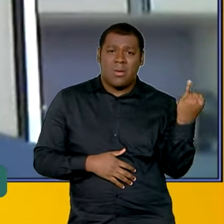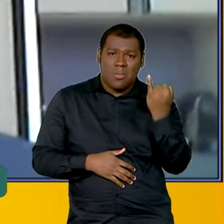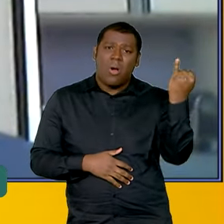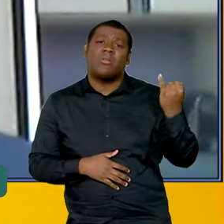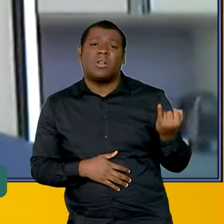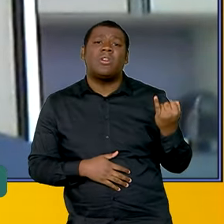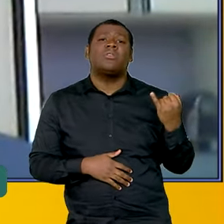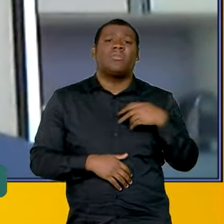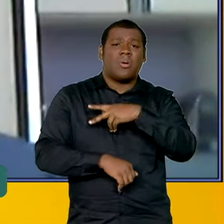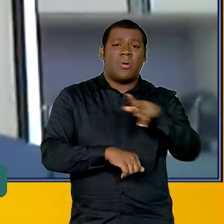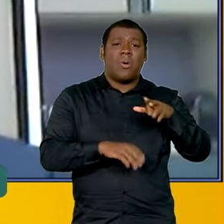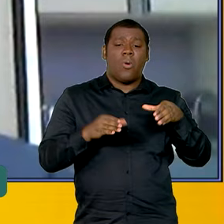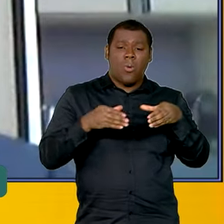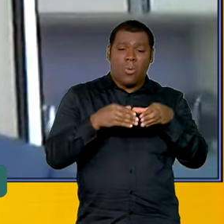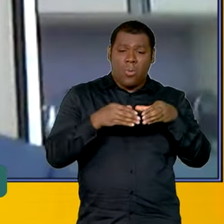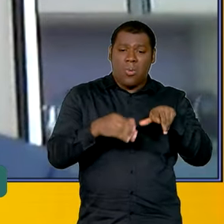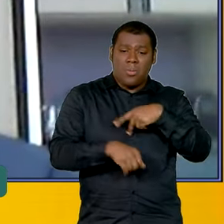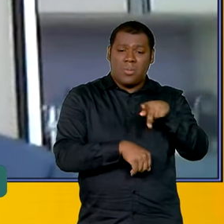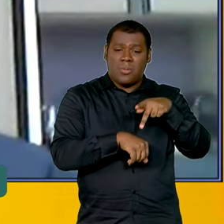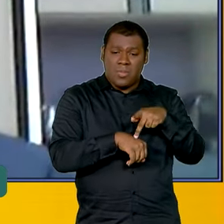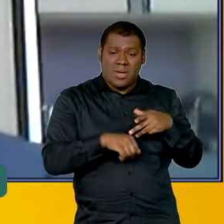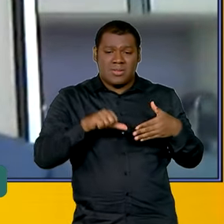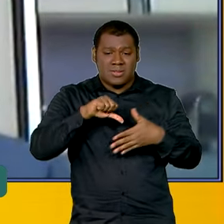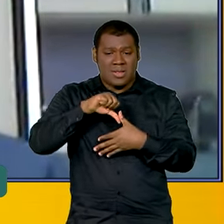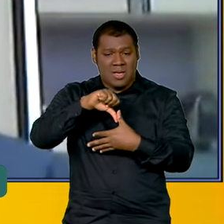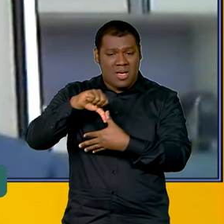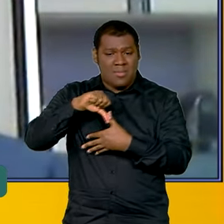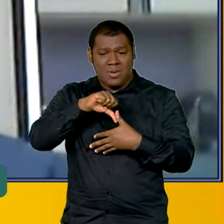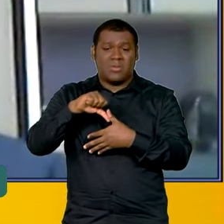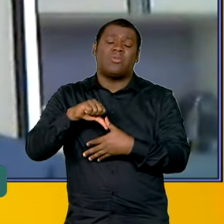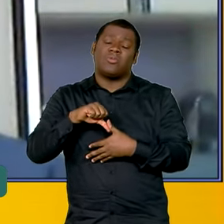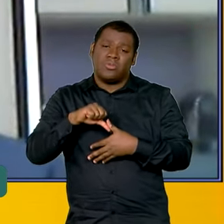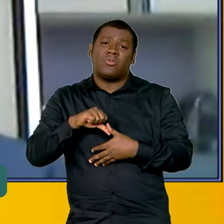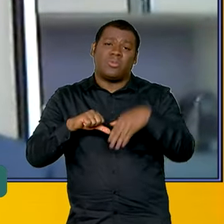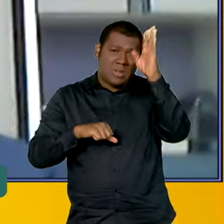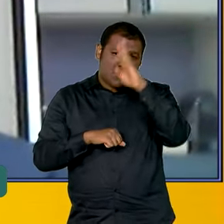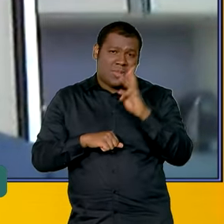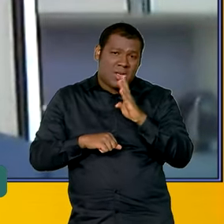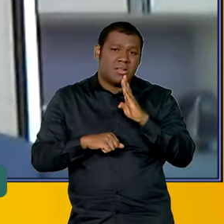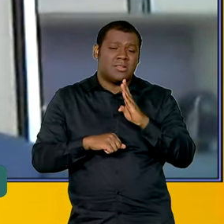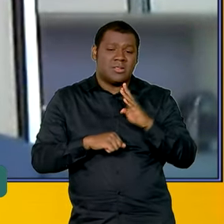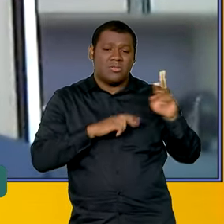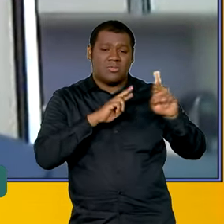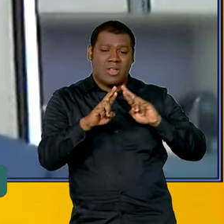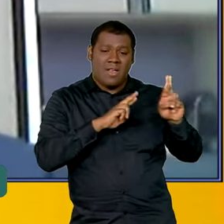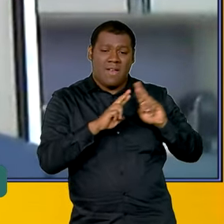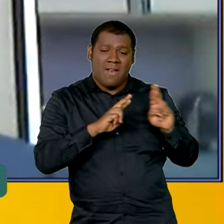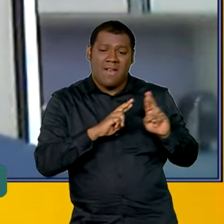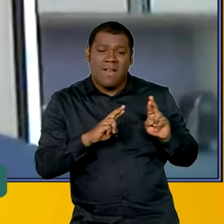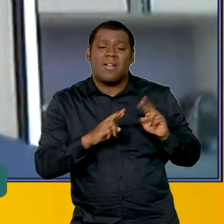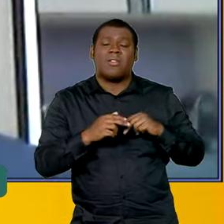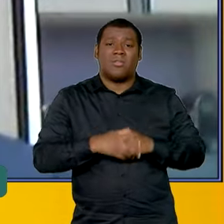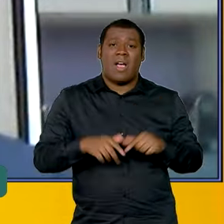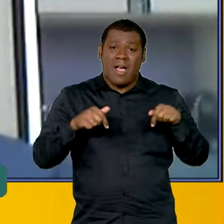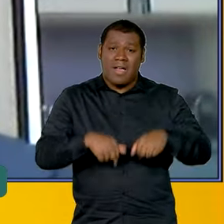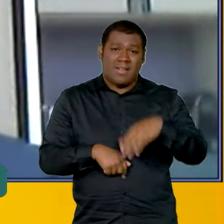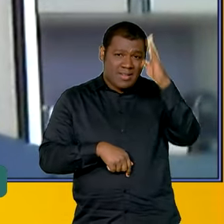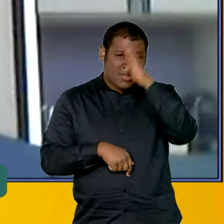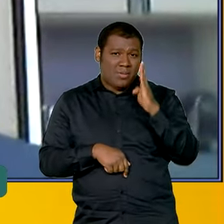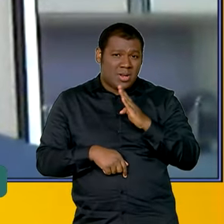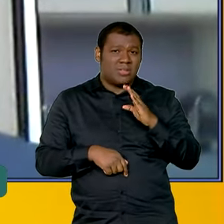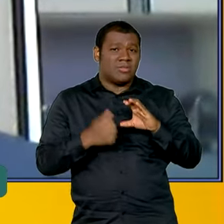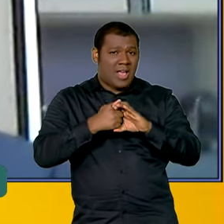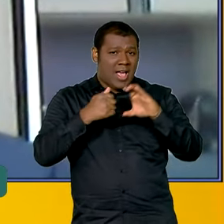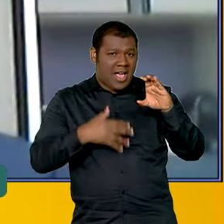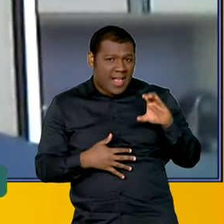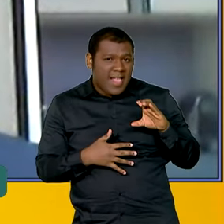região e Brasil e Colômbia, sobretudo, têm esse desafio. Somos países muito parecidos, isso os colombianos